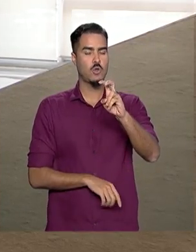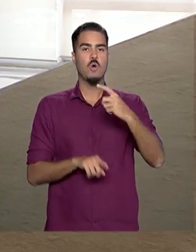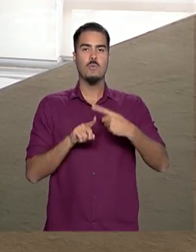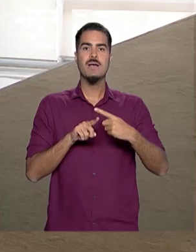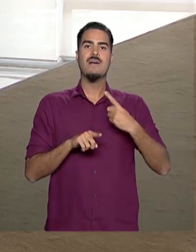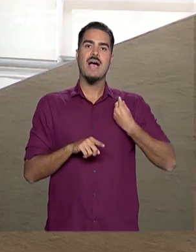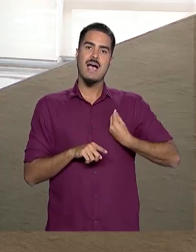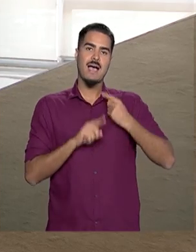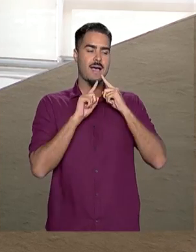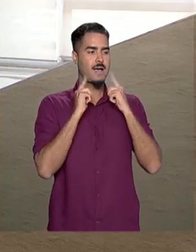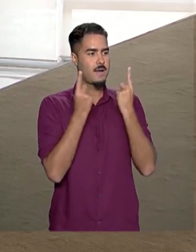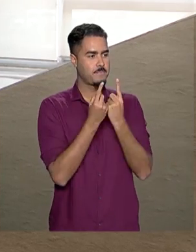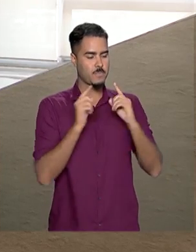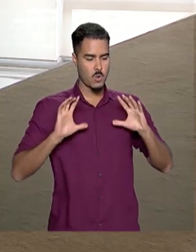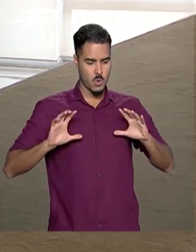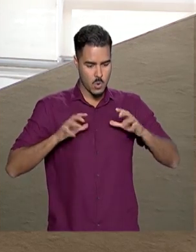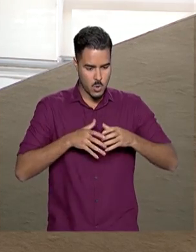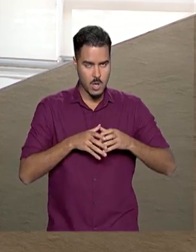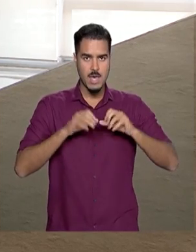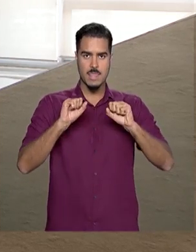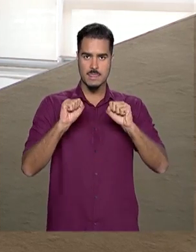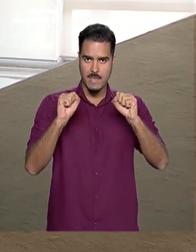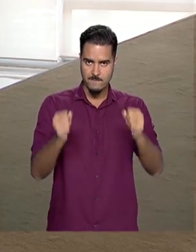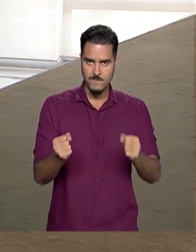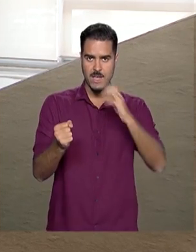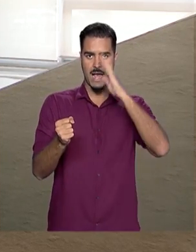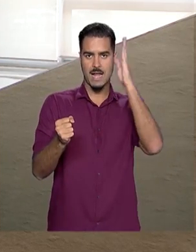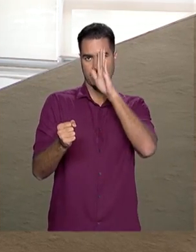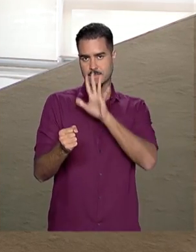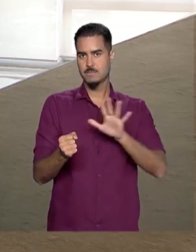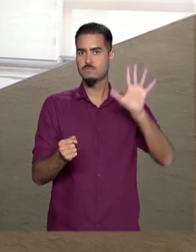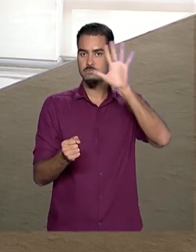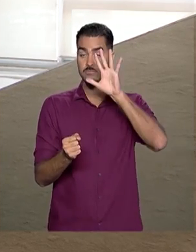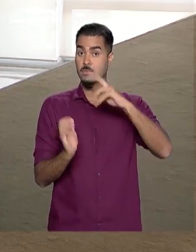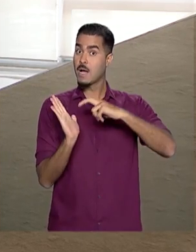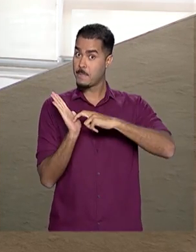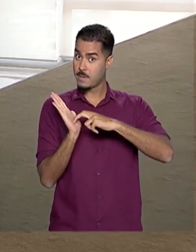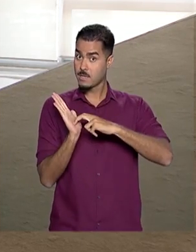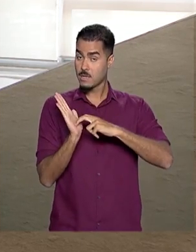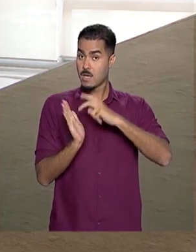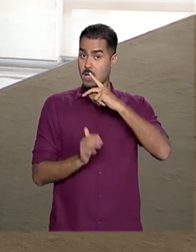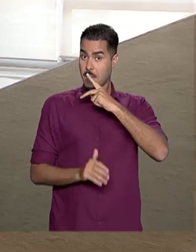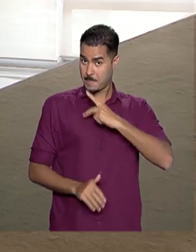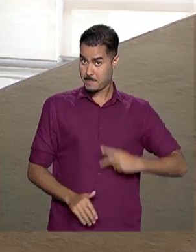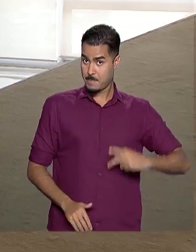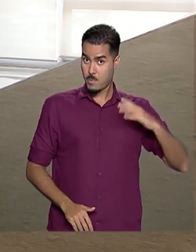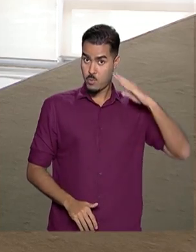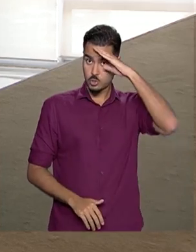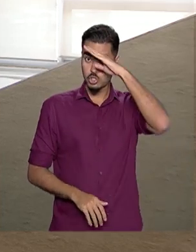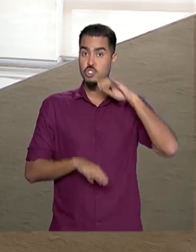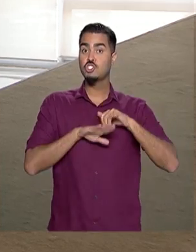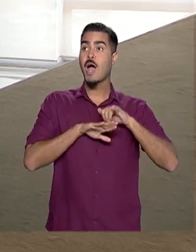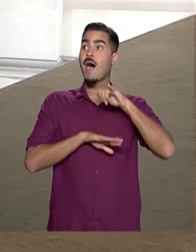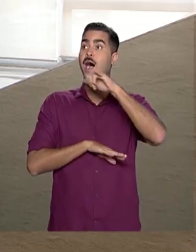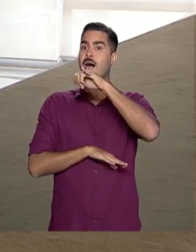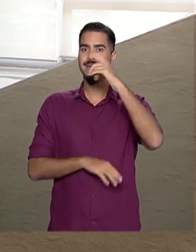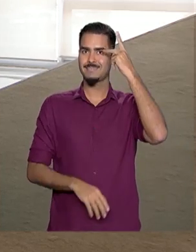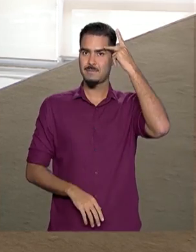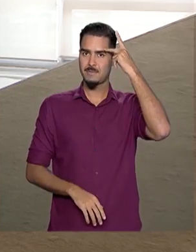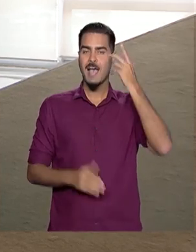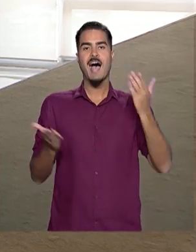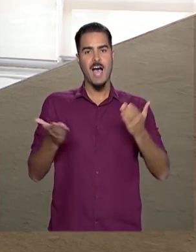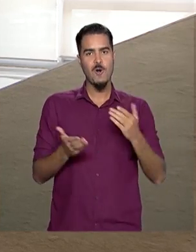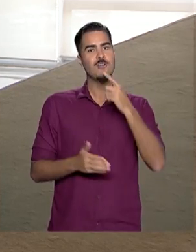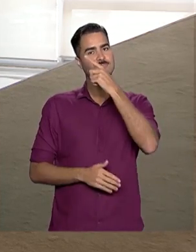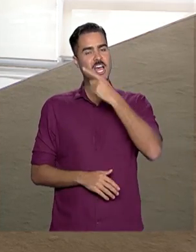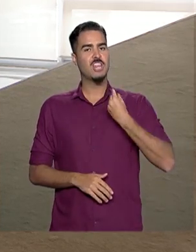participar da reunião do Conselho de Defesa Nacional. Pela manhã, o presidente Jair Bolsonaro foi para São Paulo. E é para lá